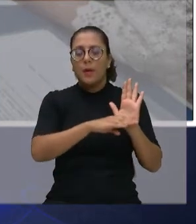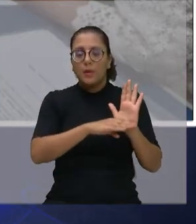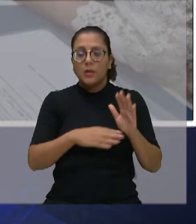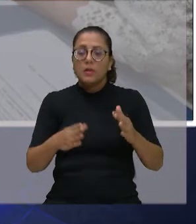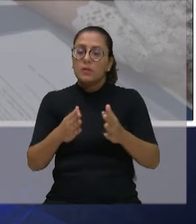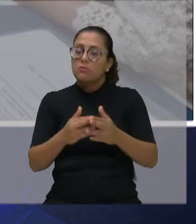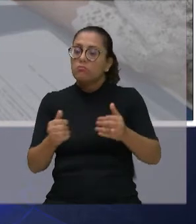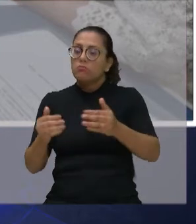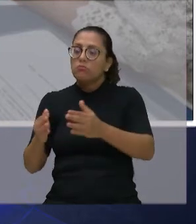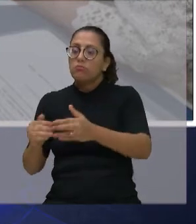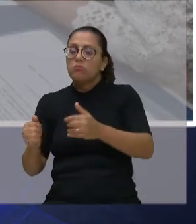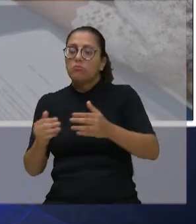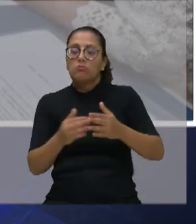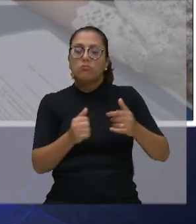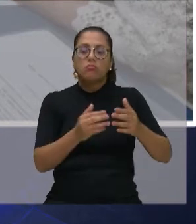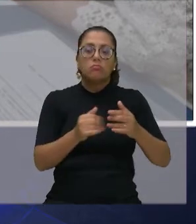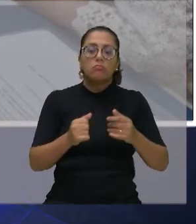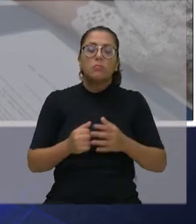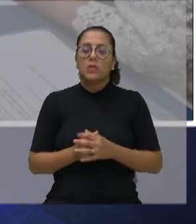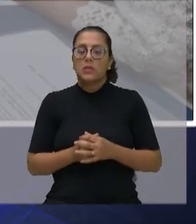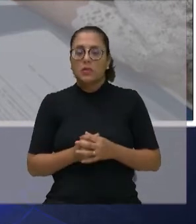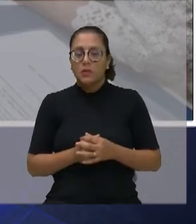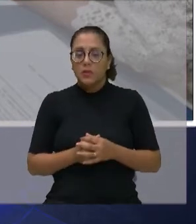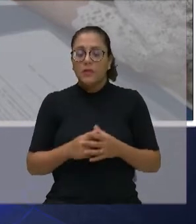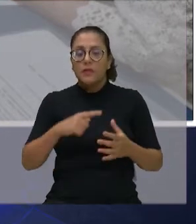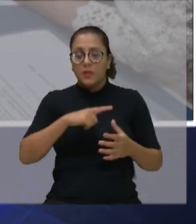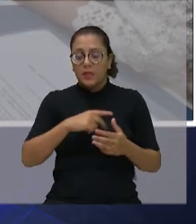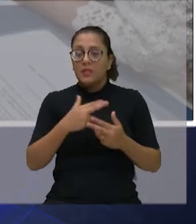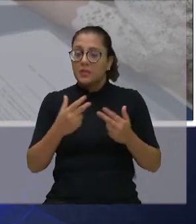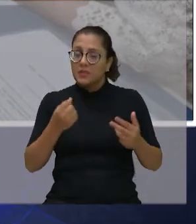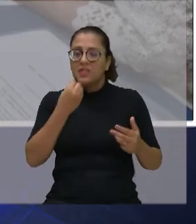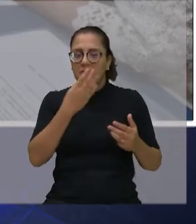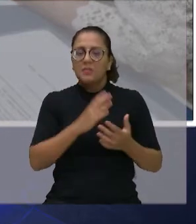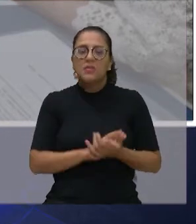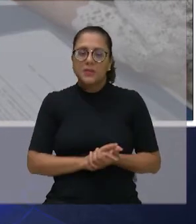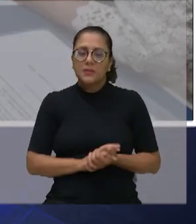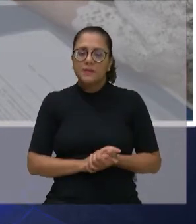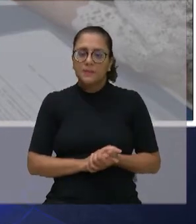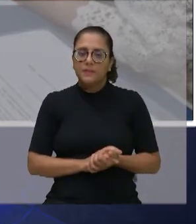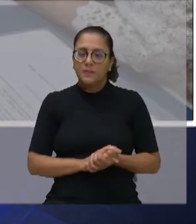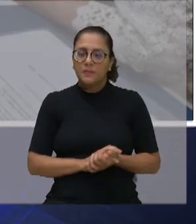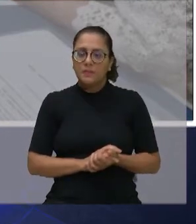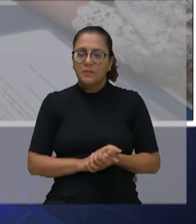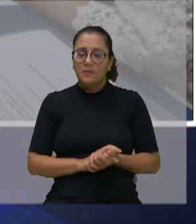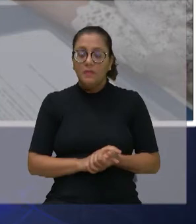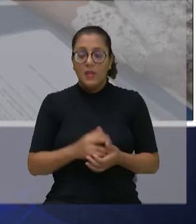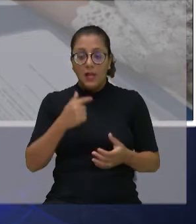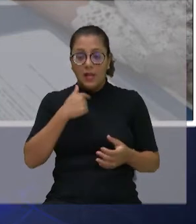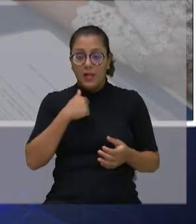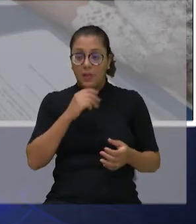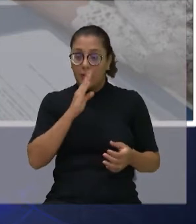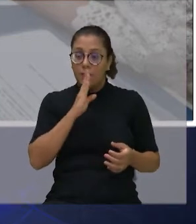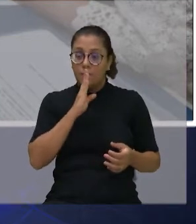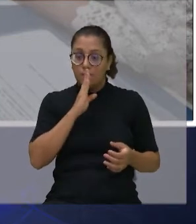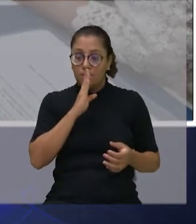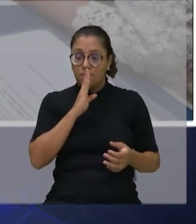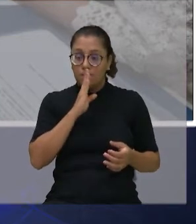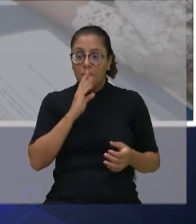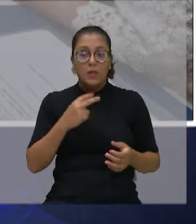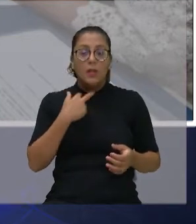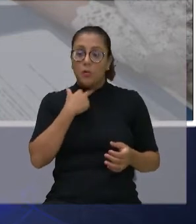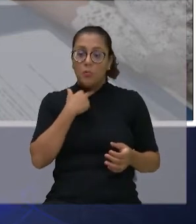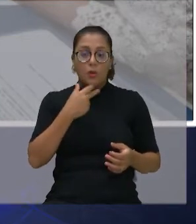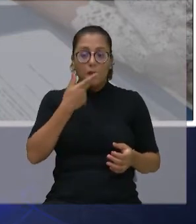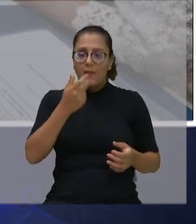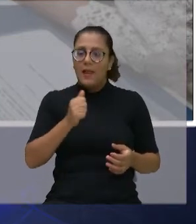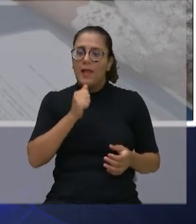vai ter boas notícias. O que eu pedi, não vou falar agora, porque eu tenho que esperar o sim ainda, mas nós estamos